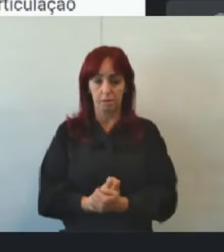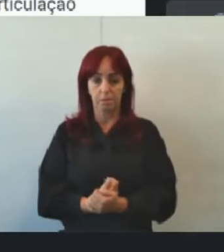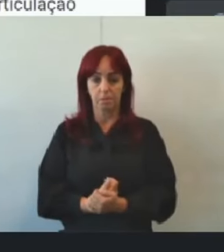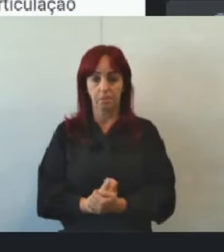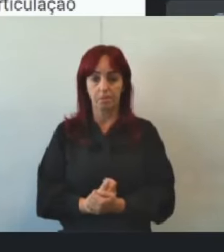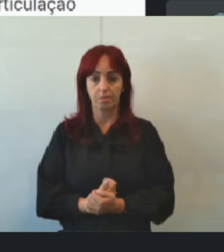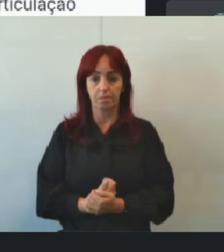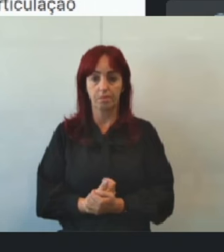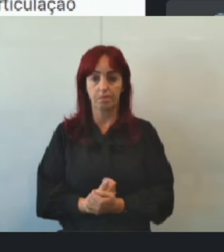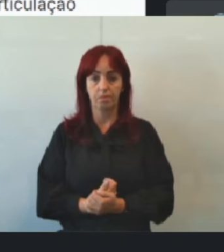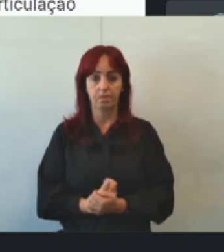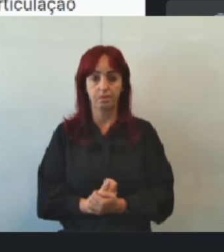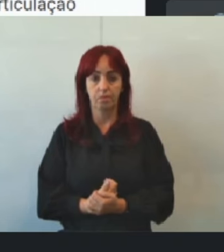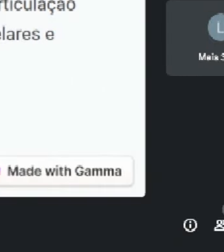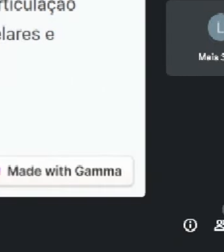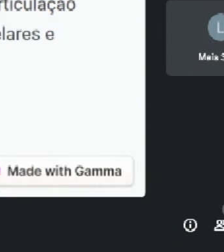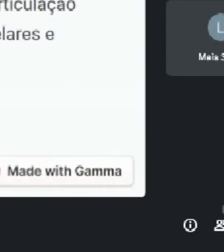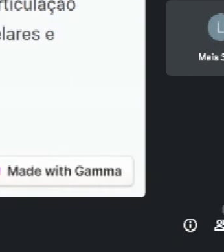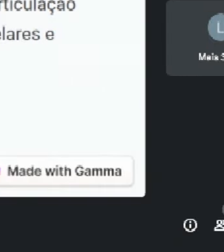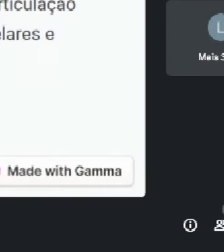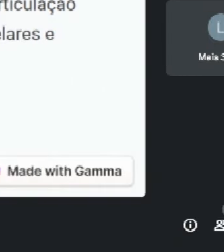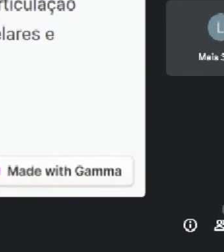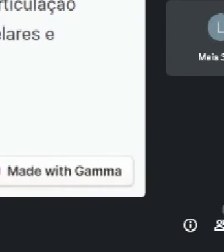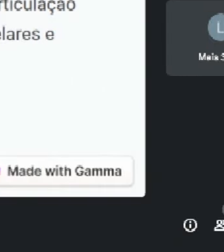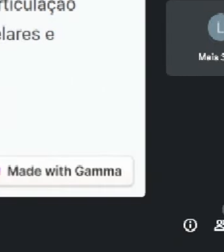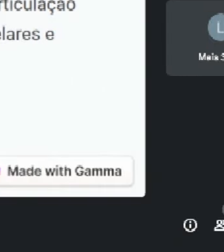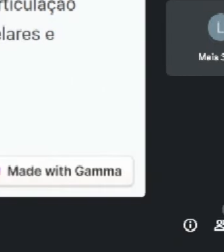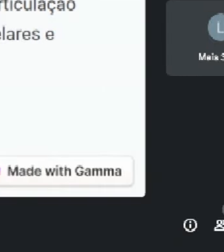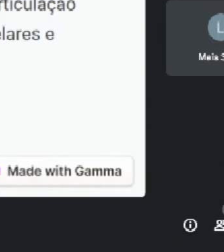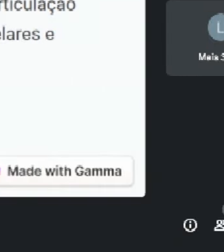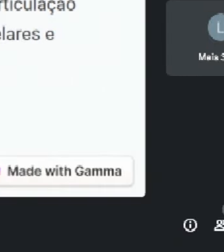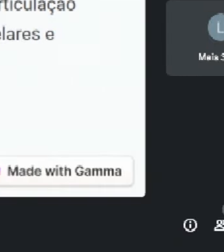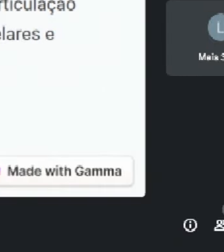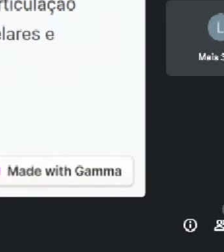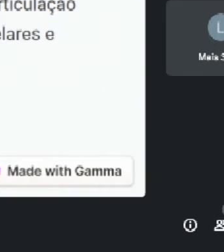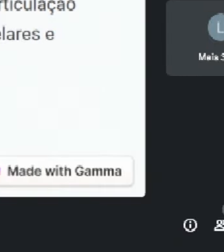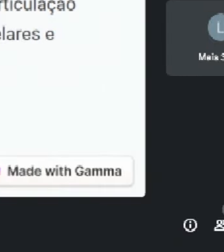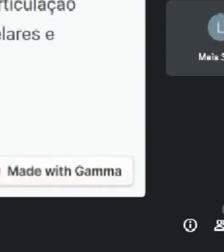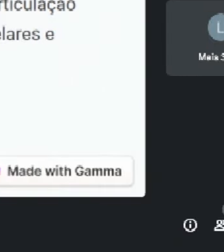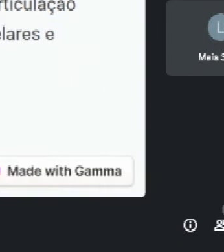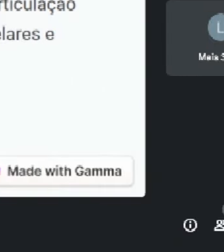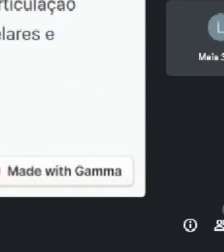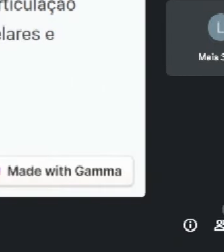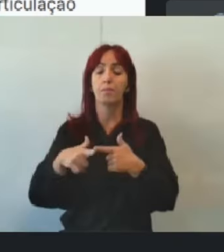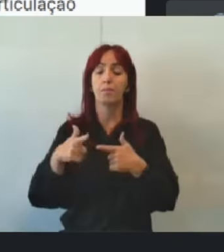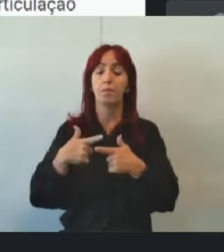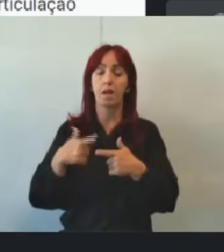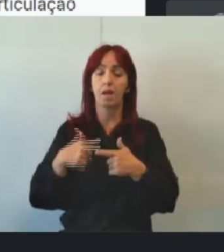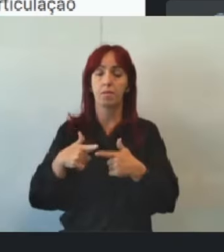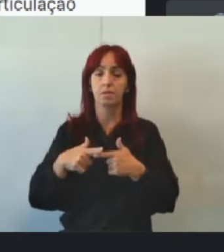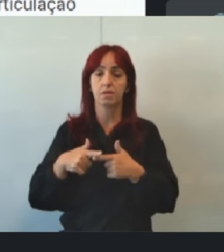Esse daqui, gente, é um dos maiores problemas ali que eu acho que eles também enfrentam.